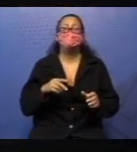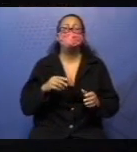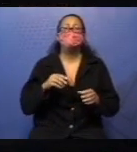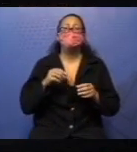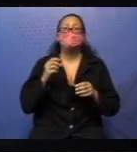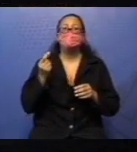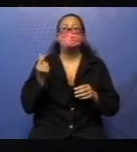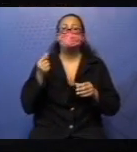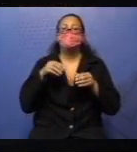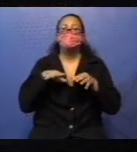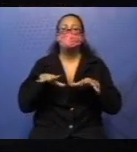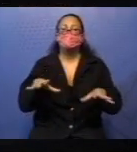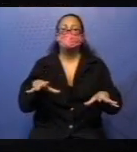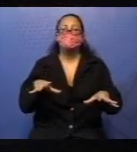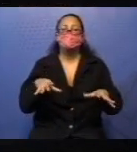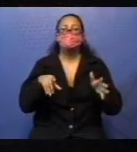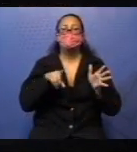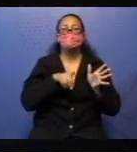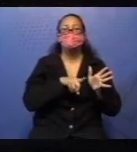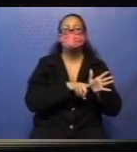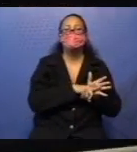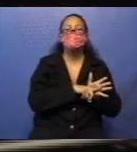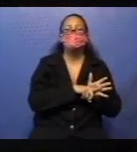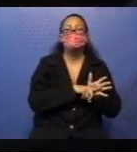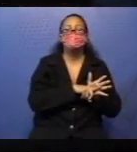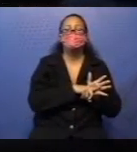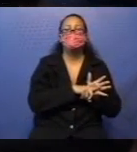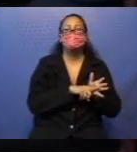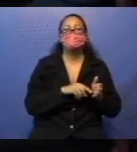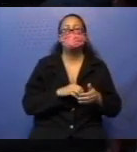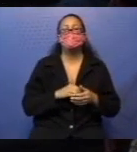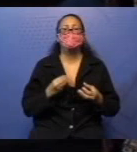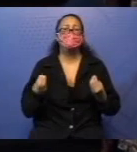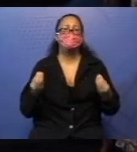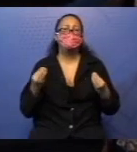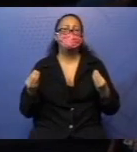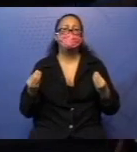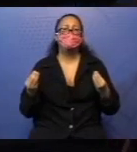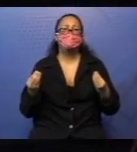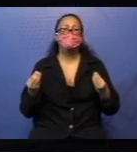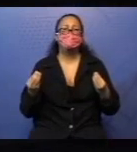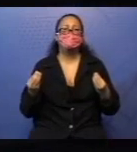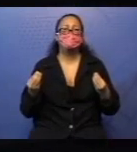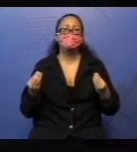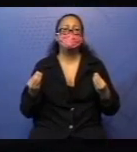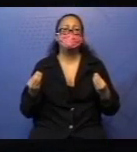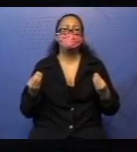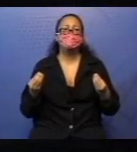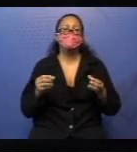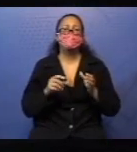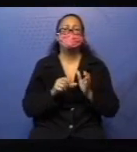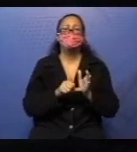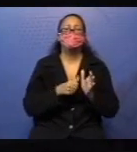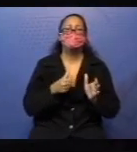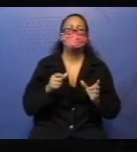gastar, eu relaciono a subtração. Como? A primeira imagem está relacionada à ideia